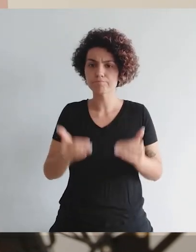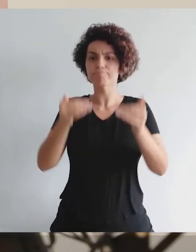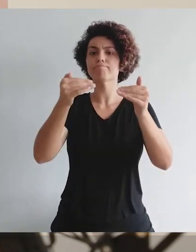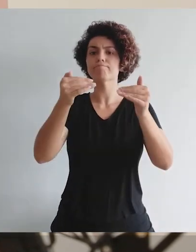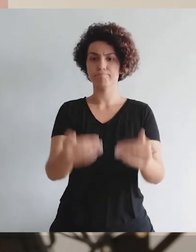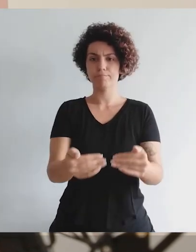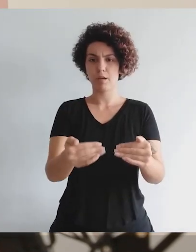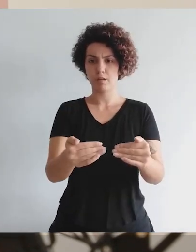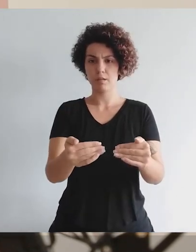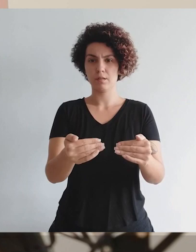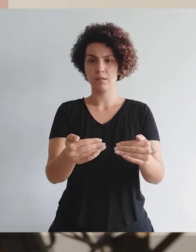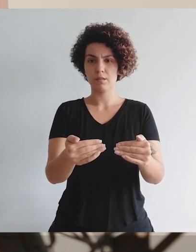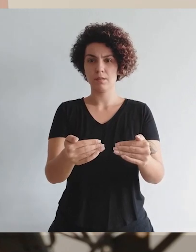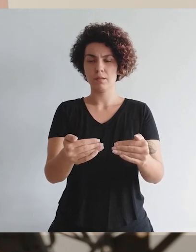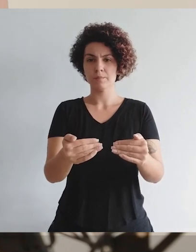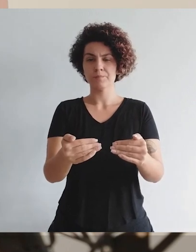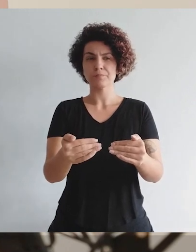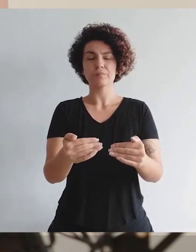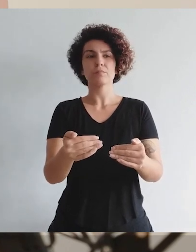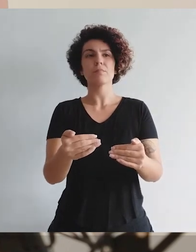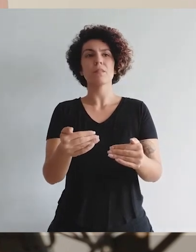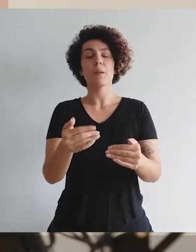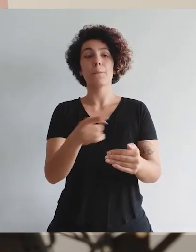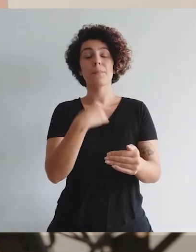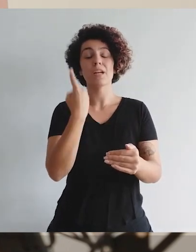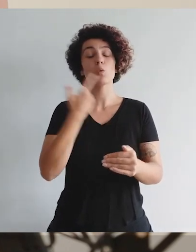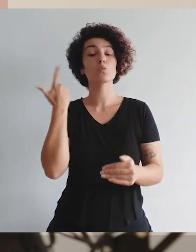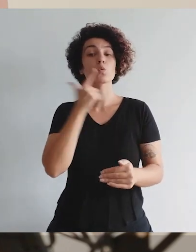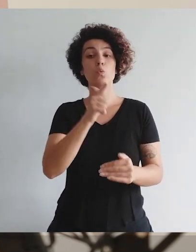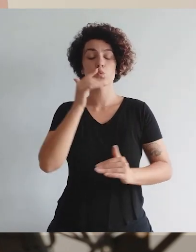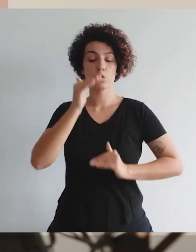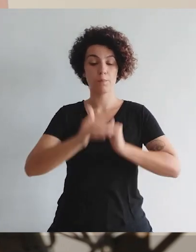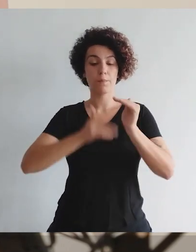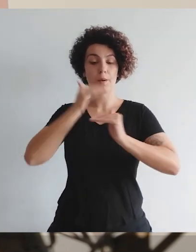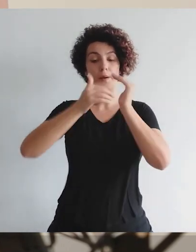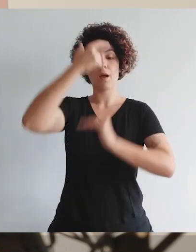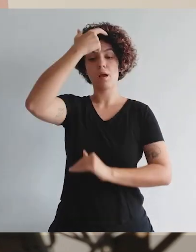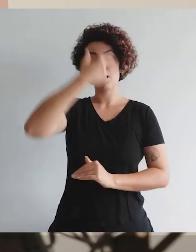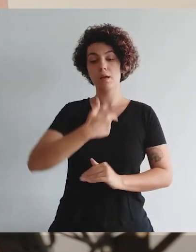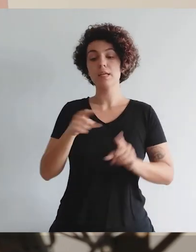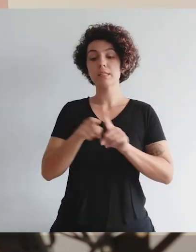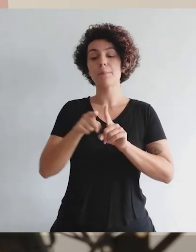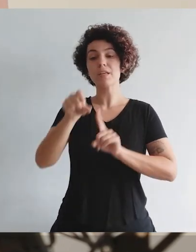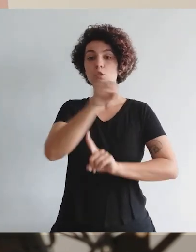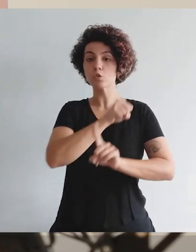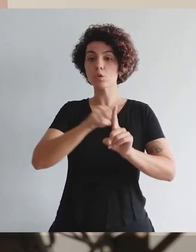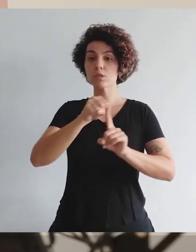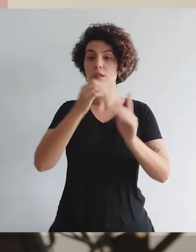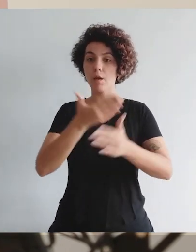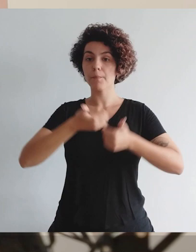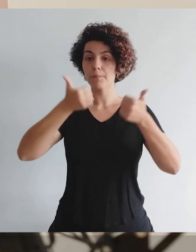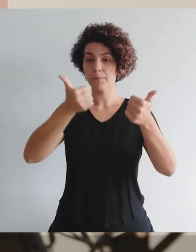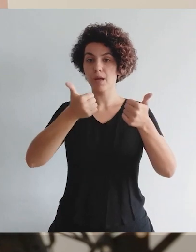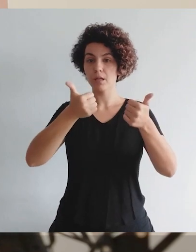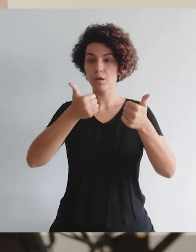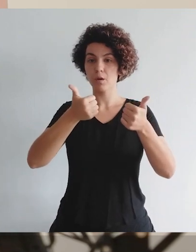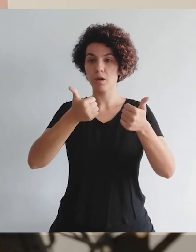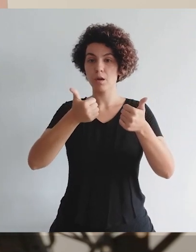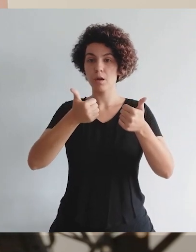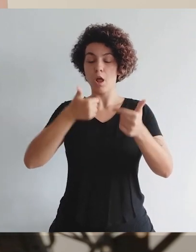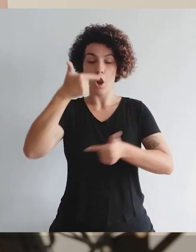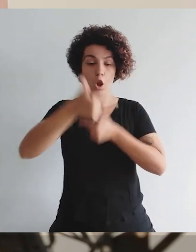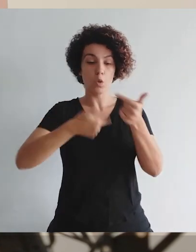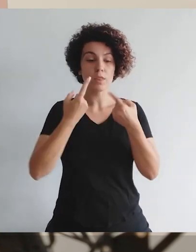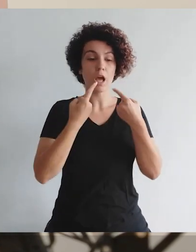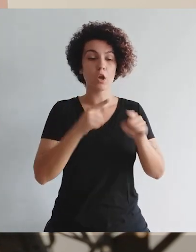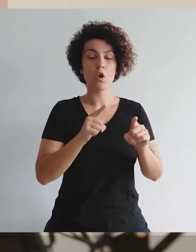tomar como ponto de partida, para que possamos evoluir como pessoas e como sociedade, empurrando cada